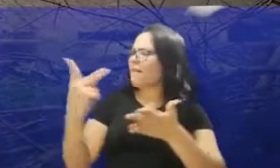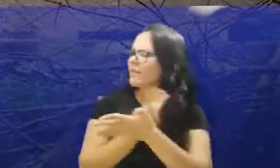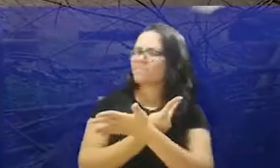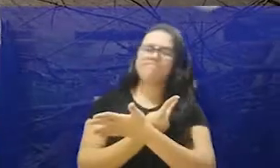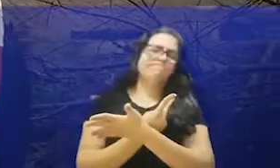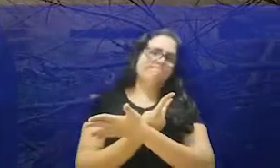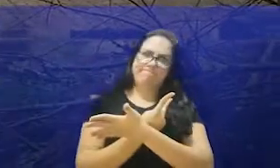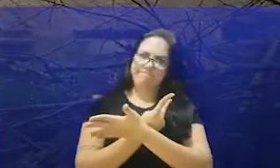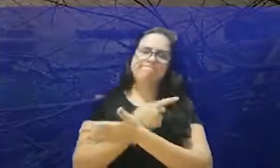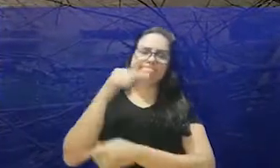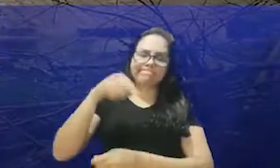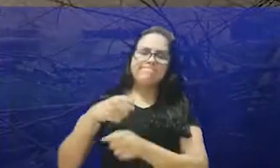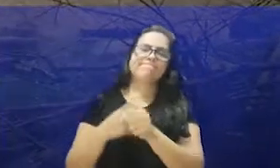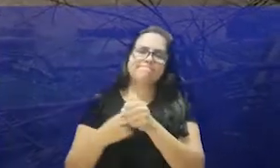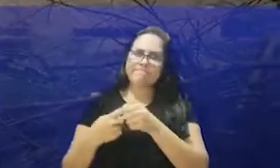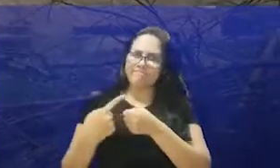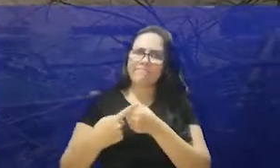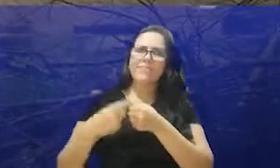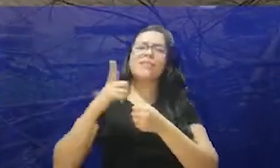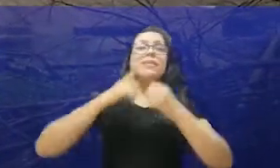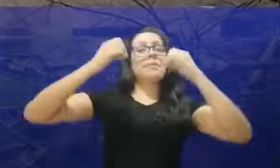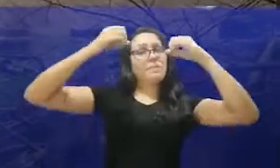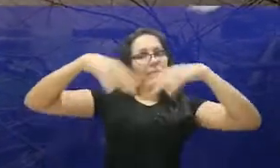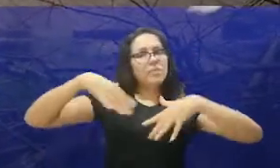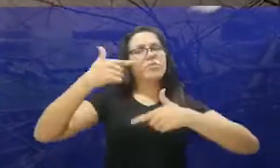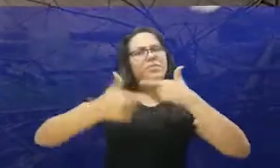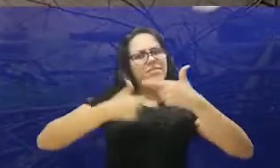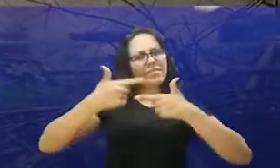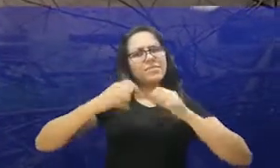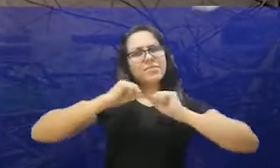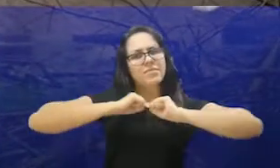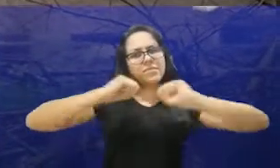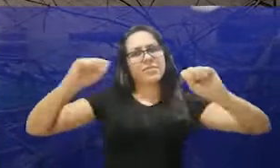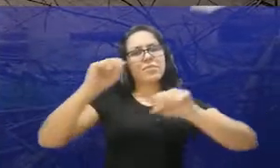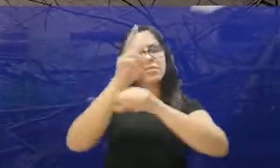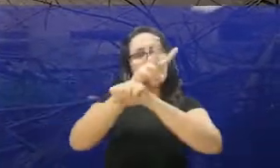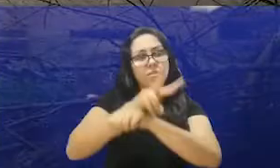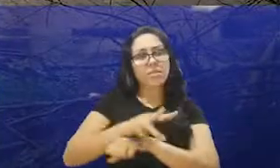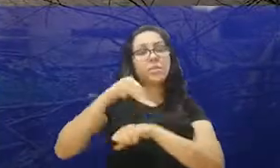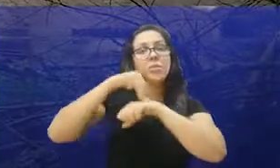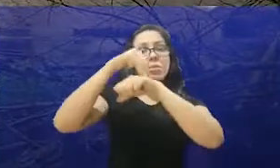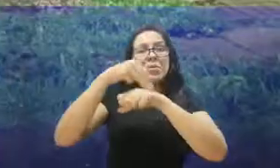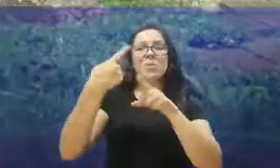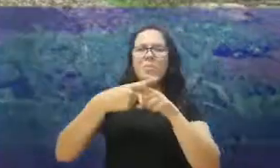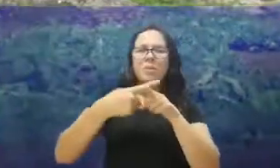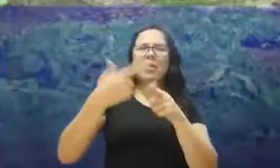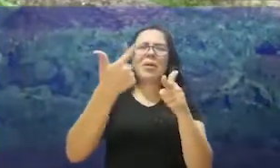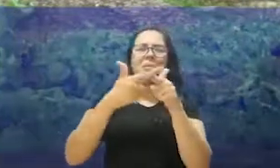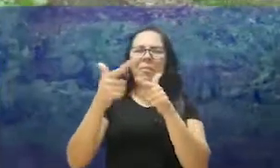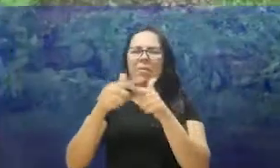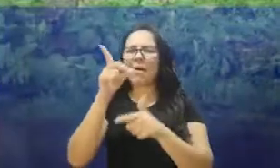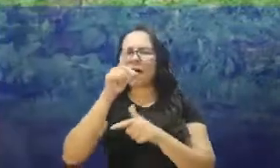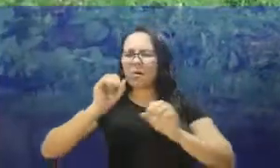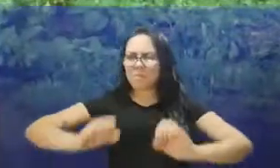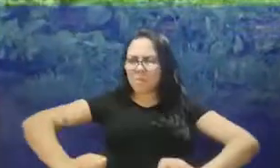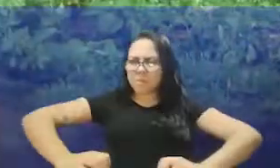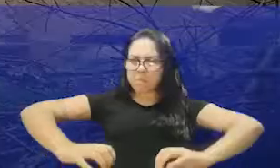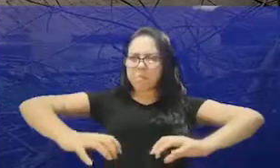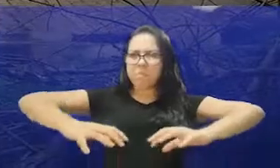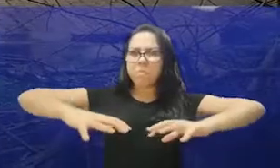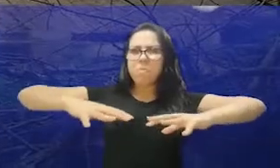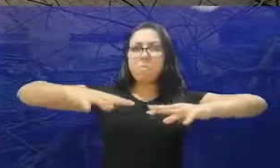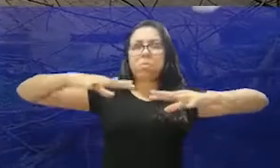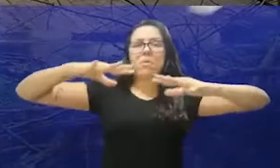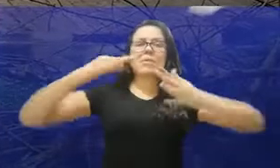local de descarte incorreto na nossa cidade. Isso prejudica o serviço da Secretaria de Zeladoria do nosso município, porque entope bueiros, valas,